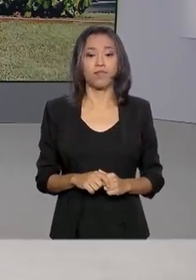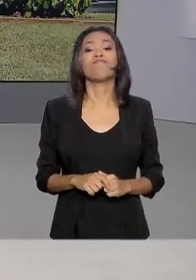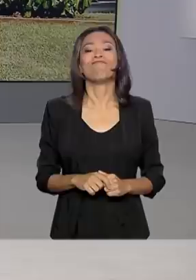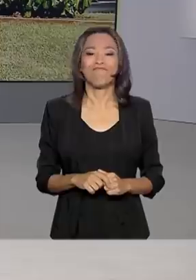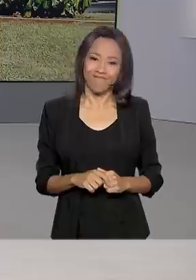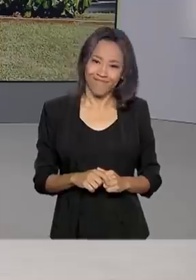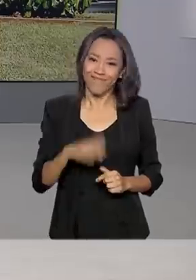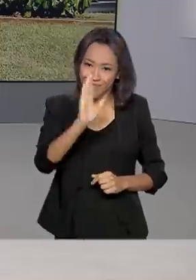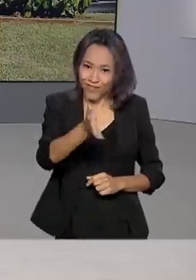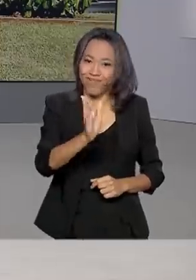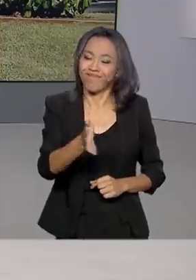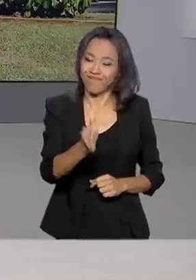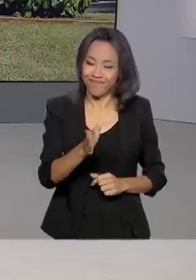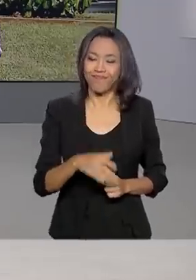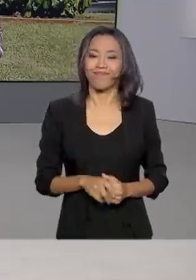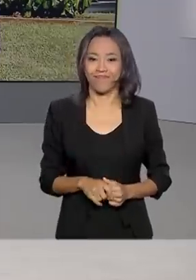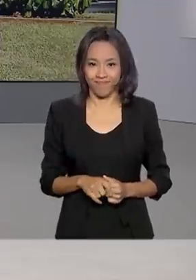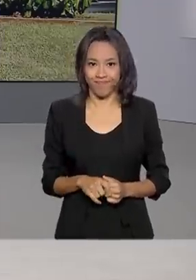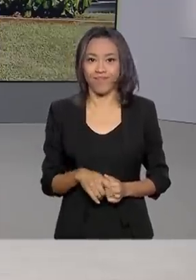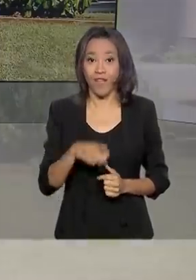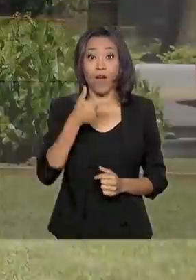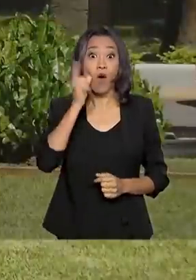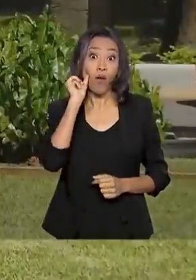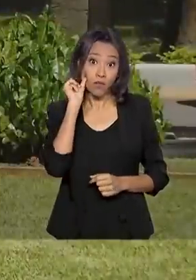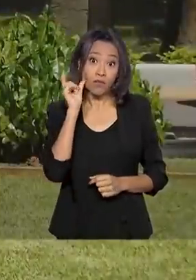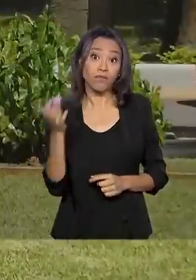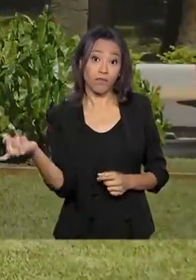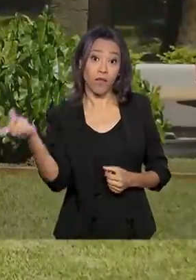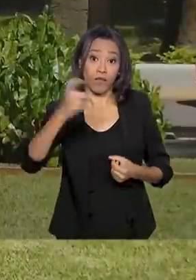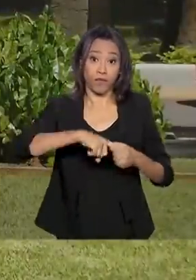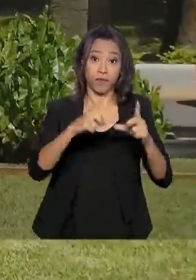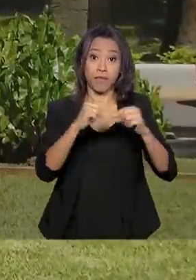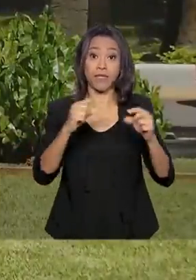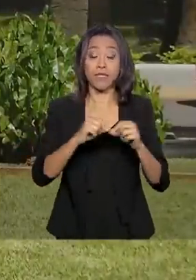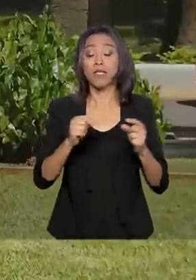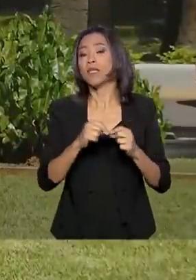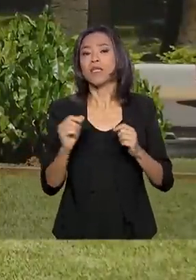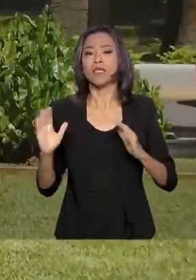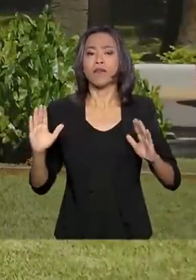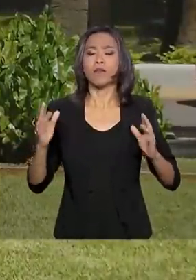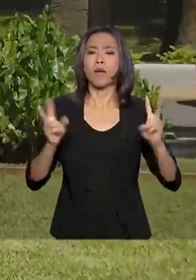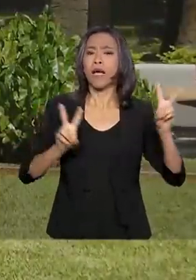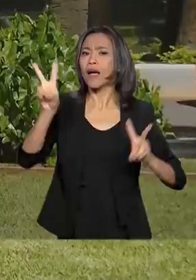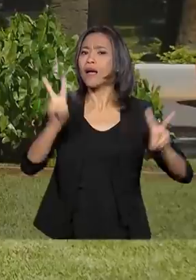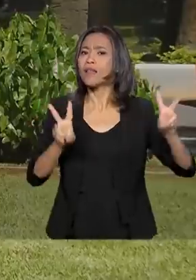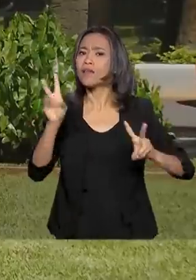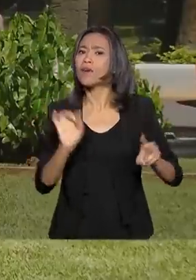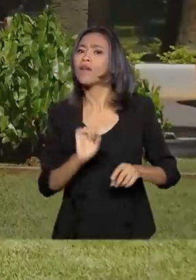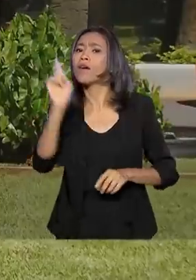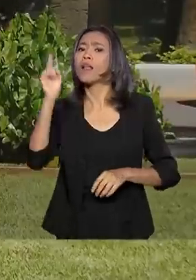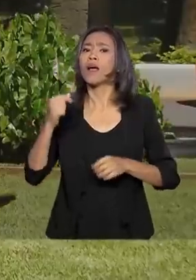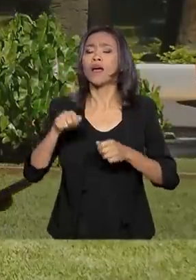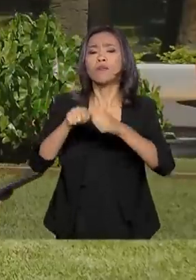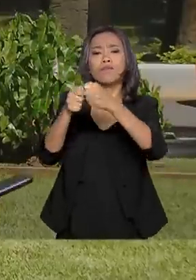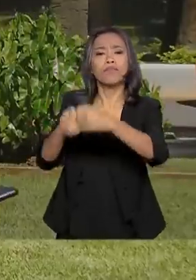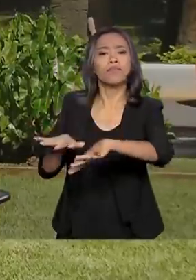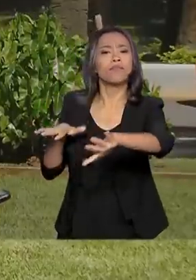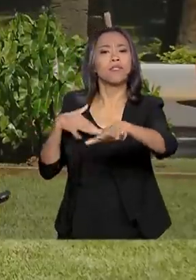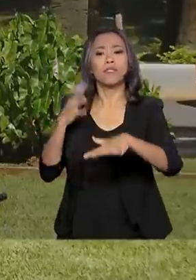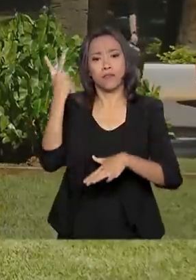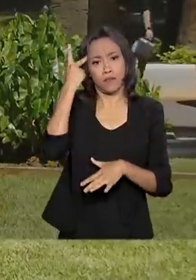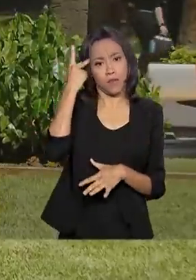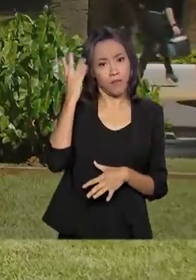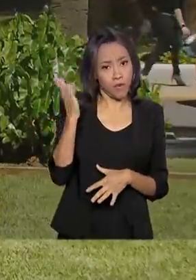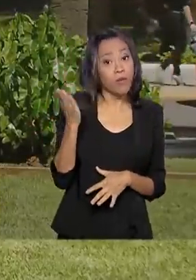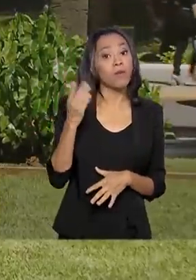Já sim, Carla. O presidente Jair Bolsonaro voltou ontem à Brasília, depois de passar o carnaval em Guarujá, no litoral de São Paulo. Ele está, nesse momento, reunido